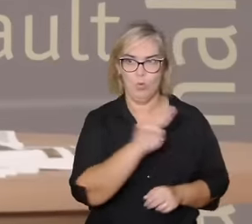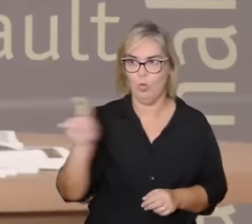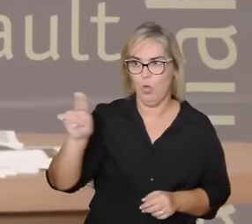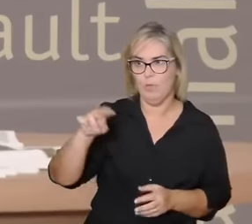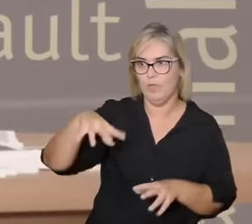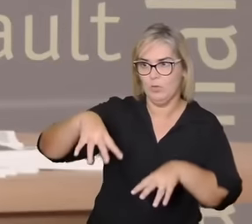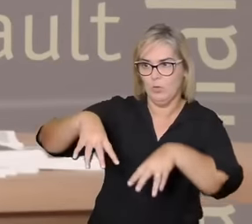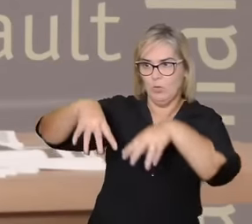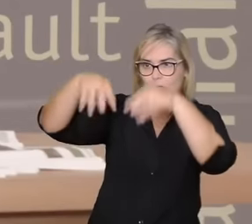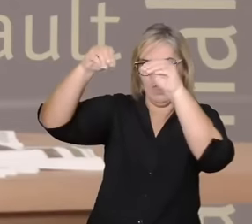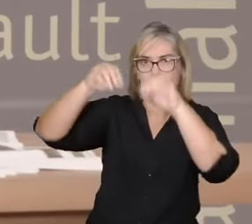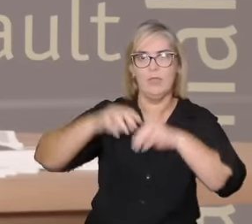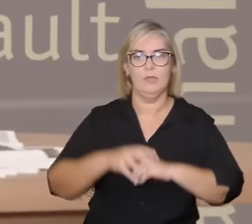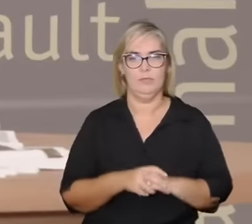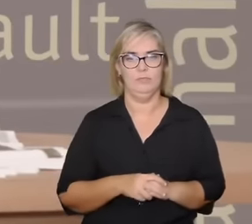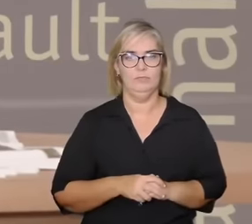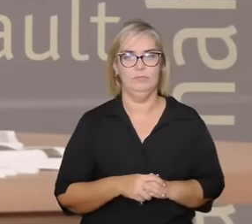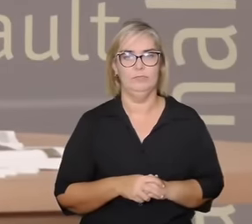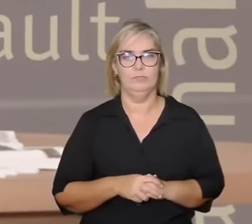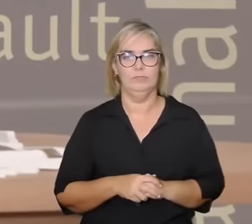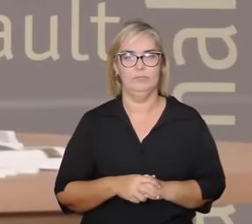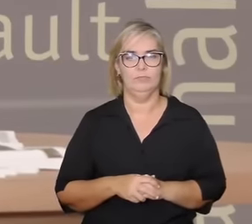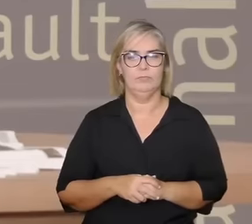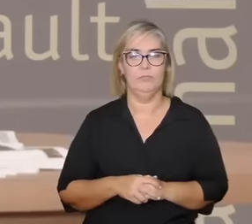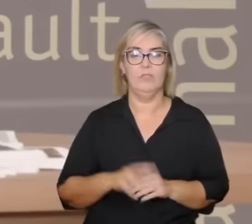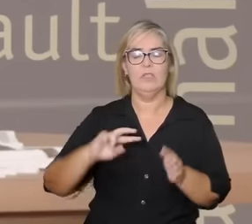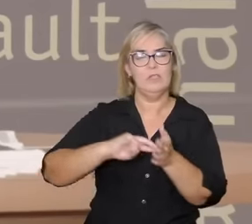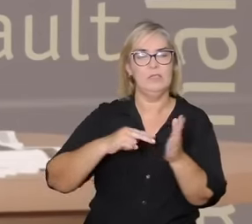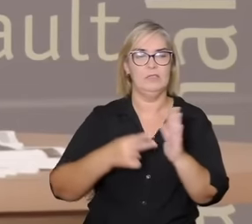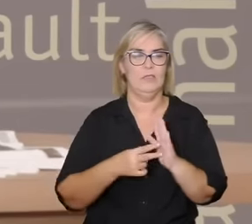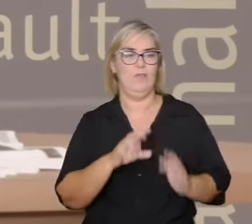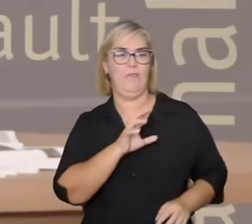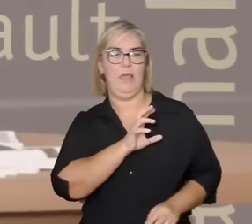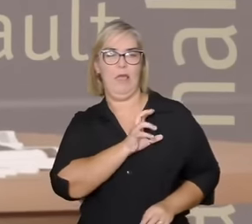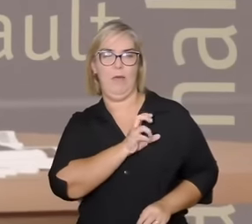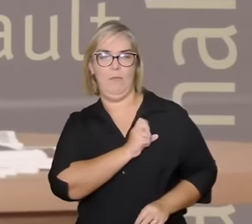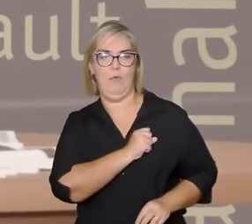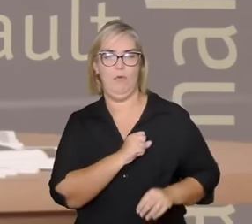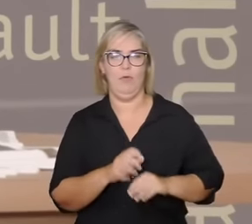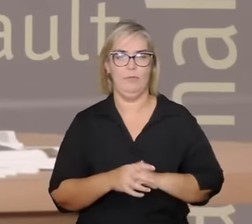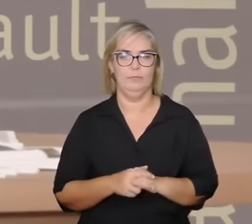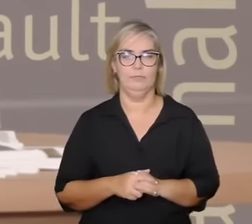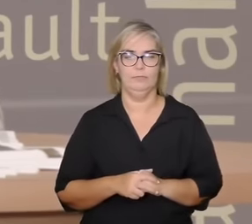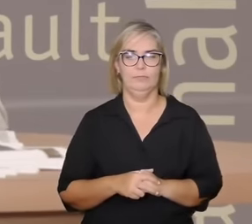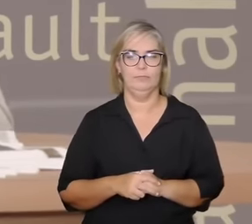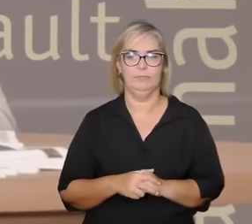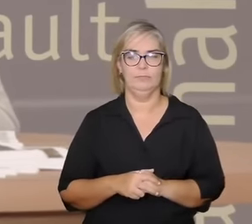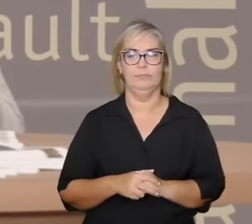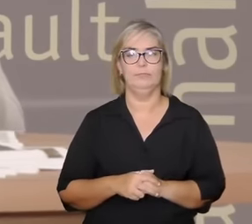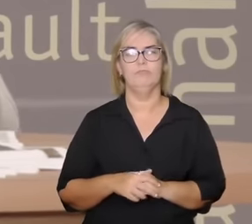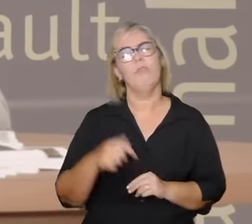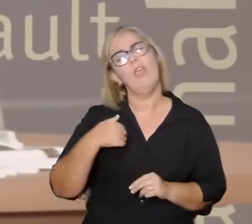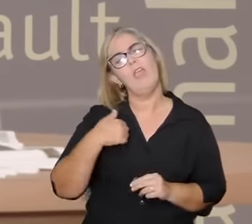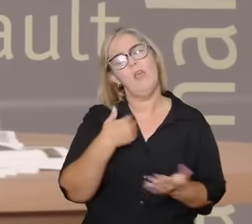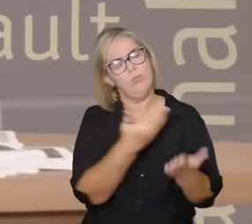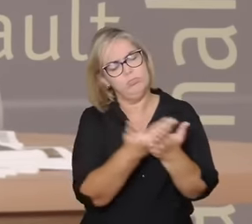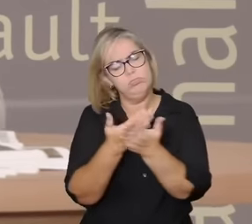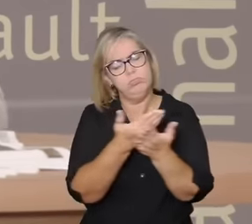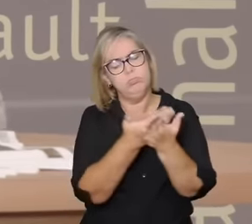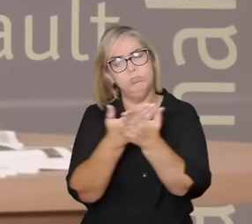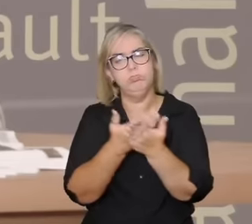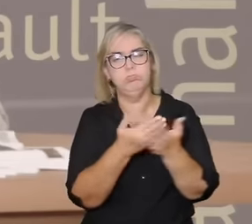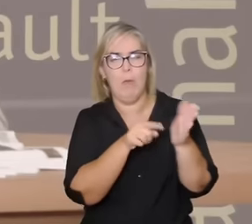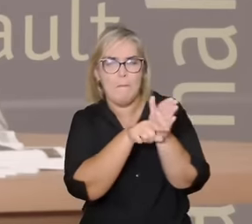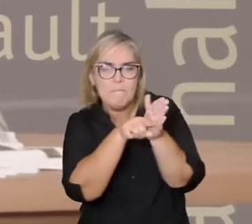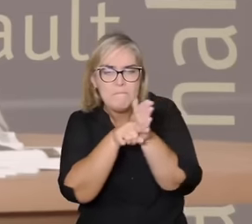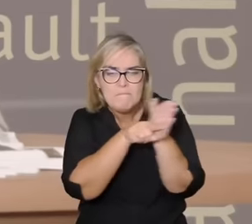também a palavra Ife o que é amor uma definição que eu tenho experimentado que eu estou estudando pesquisando meus